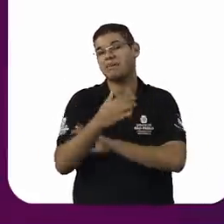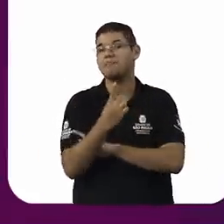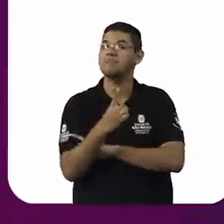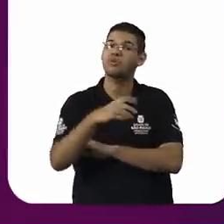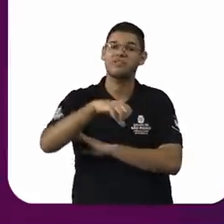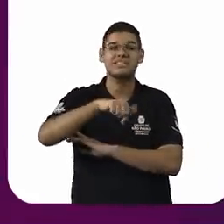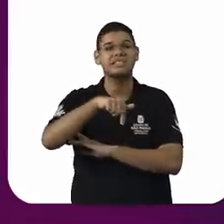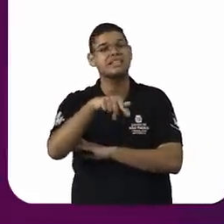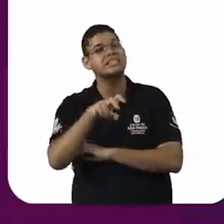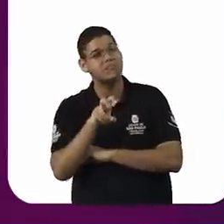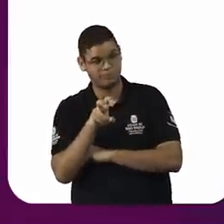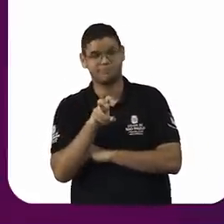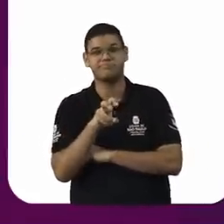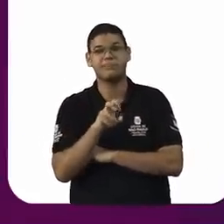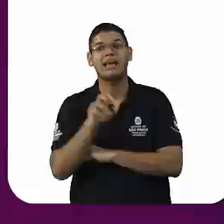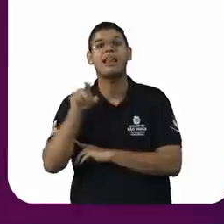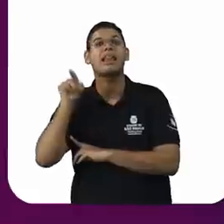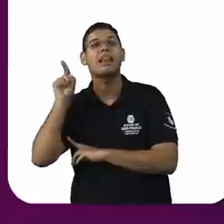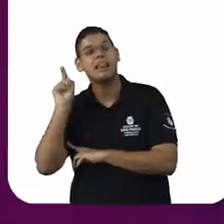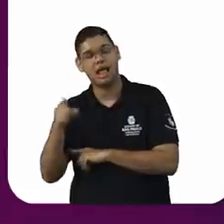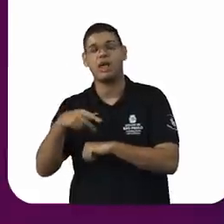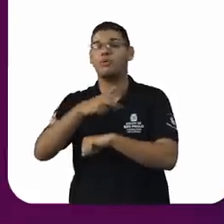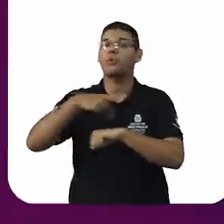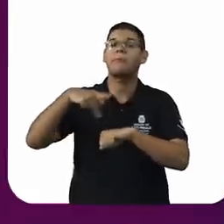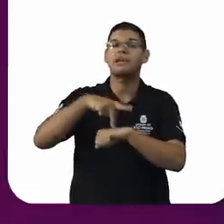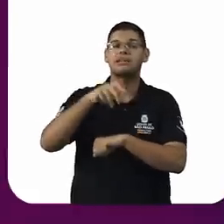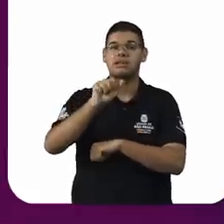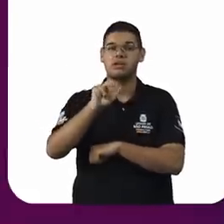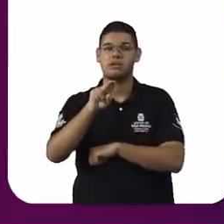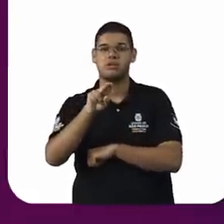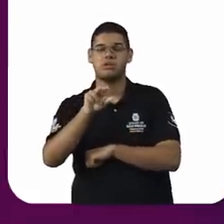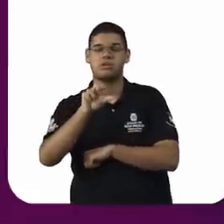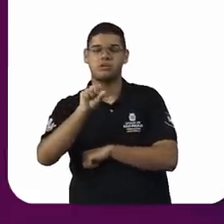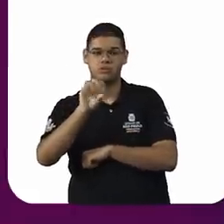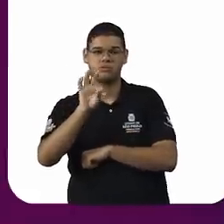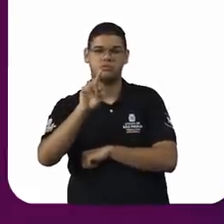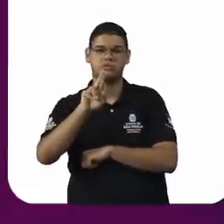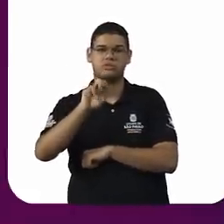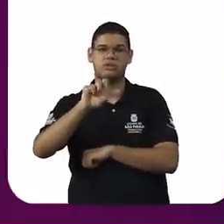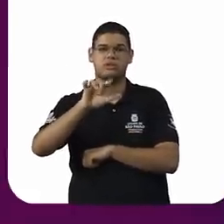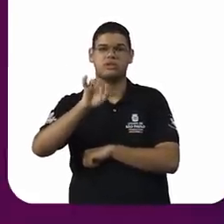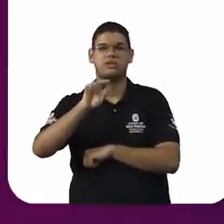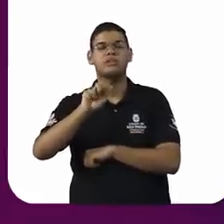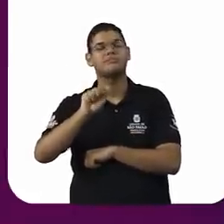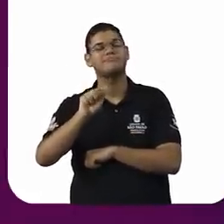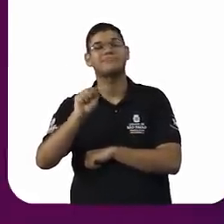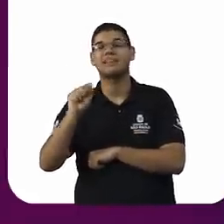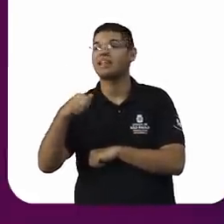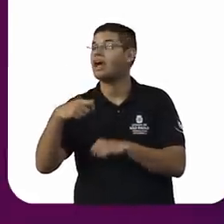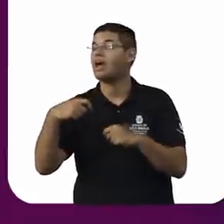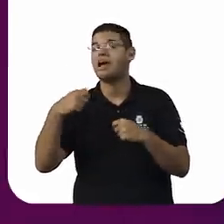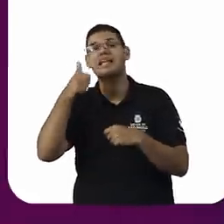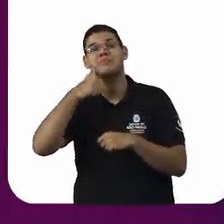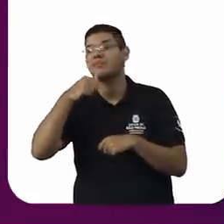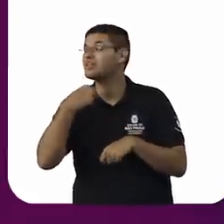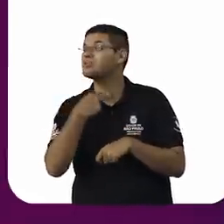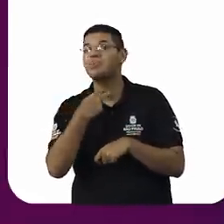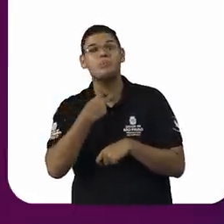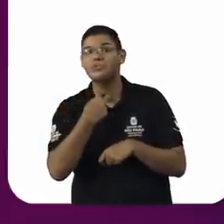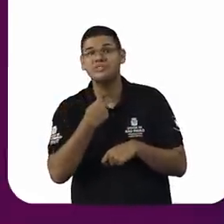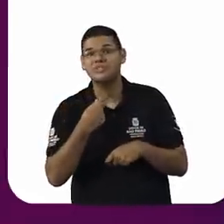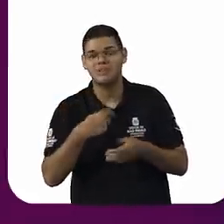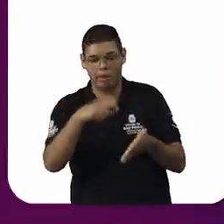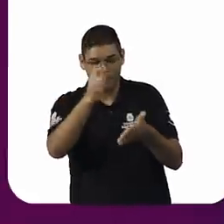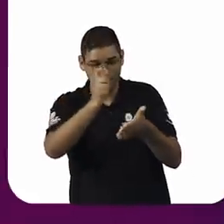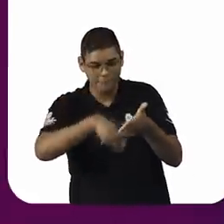83, as mulheres casadas não podiam requerer o passaporte sem autorização do marido. E no nosso país, essa